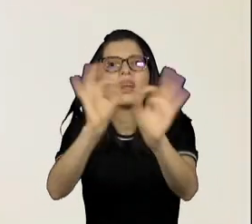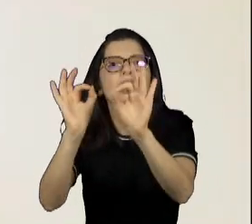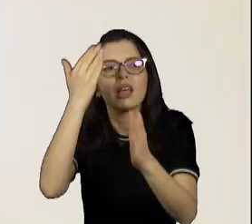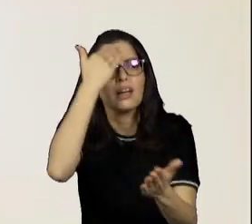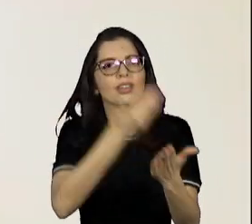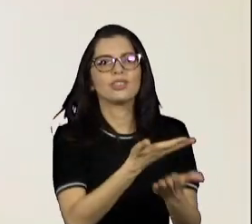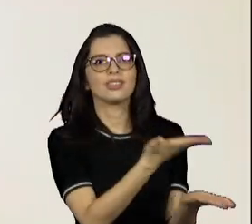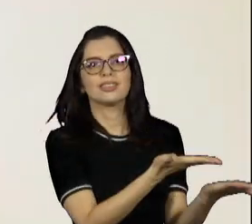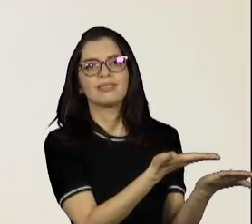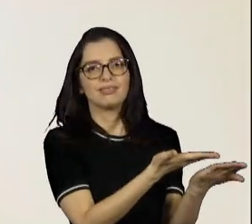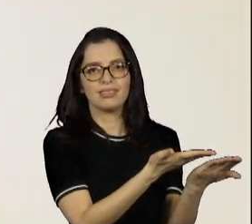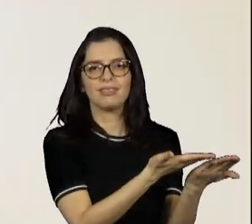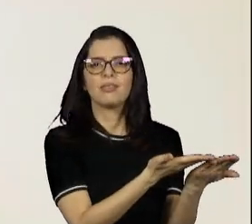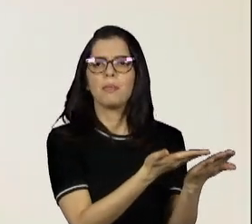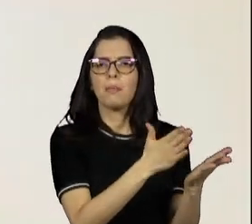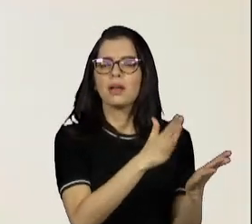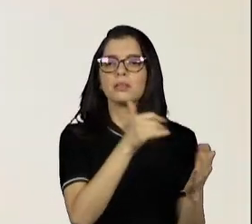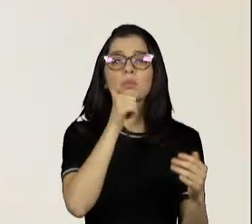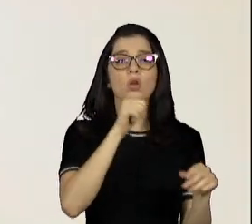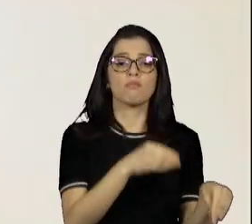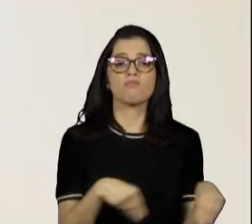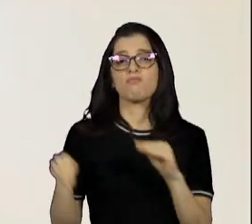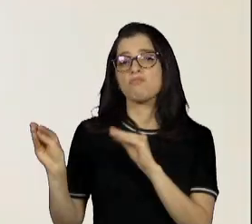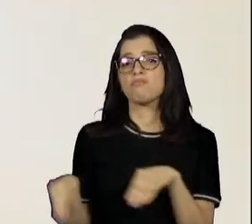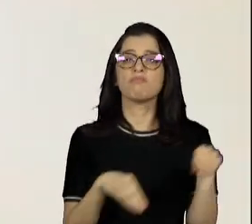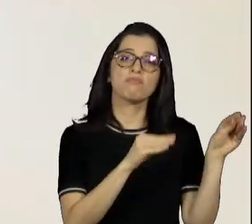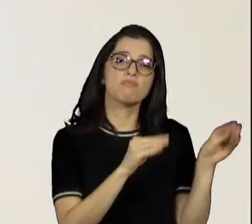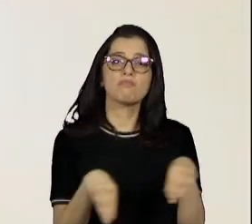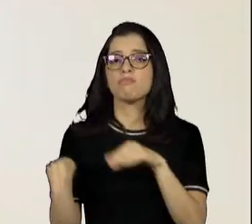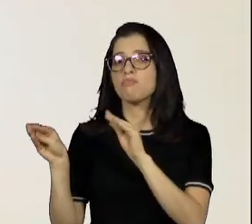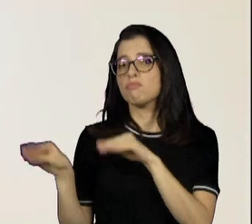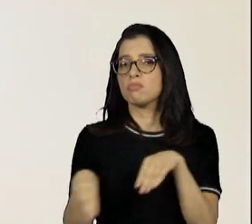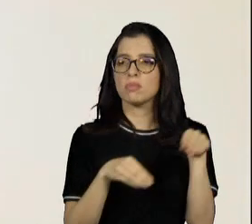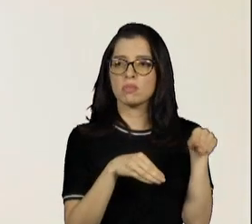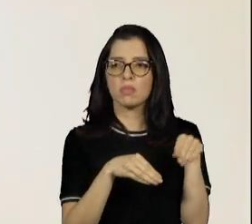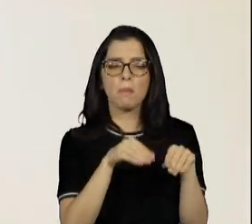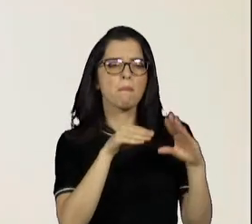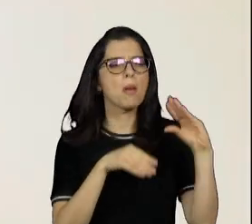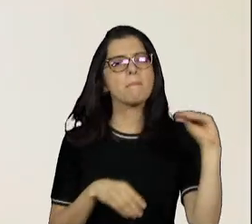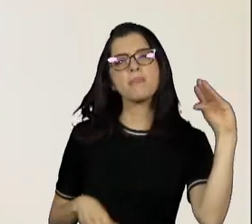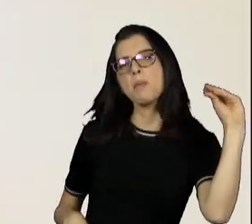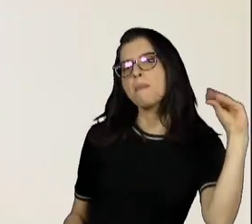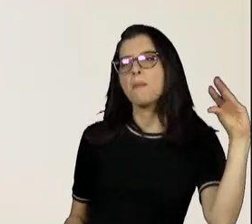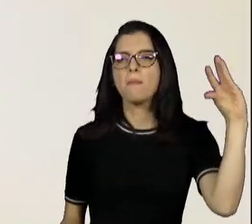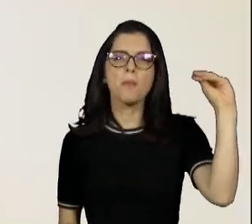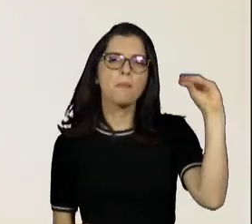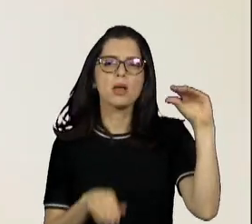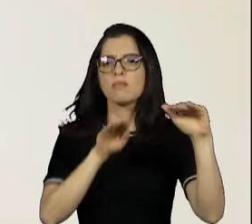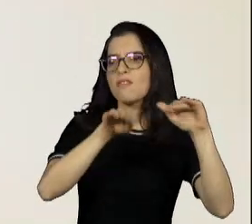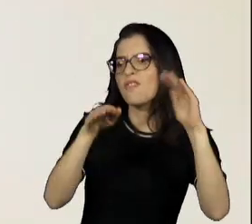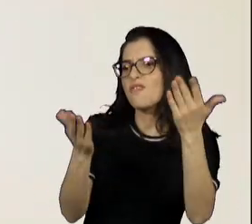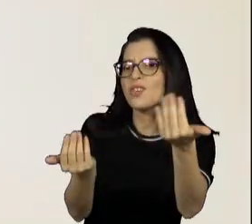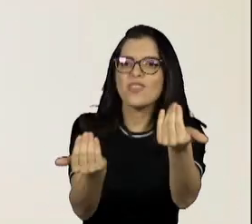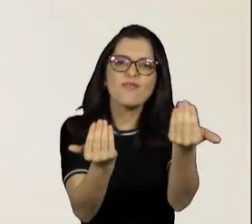chacretes sensuais, ele falando o tempo todo em cima, aquela plateia enlouquecida,